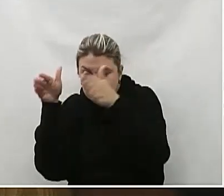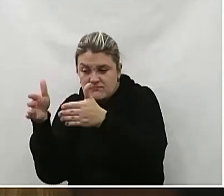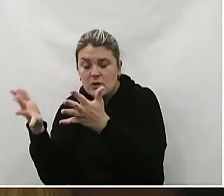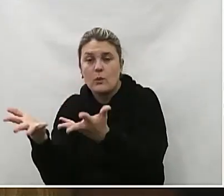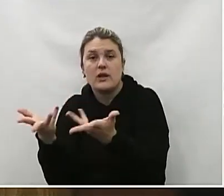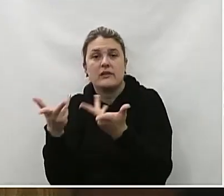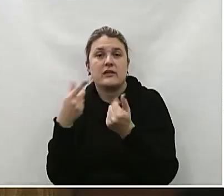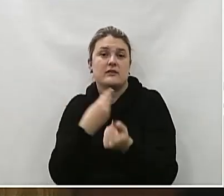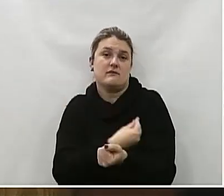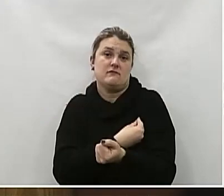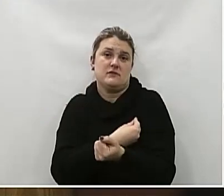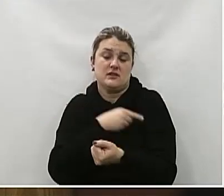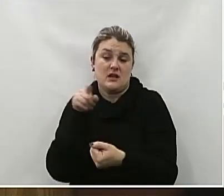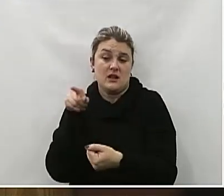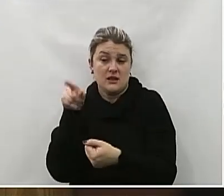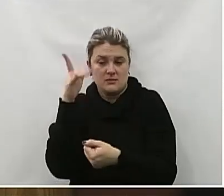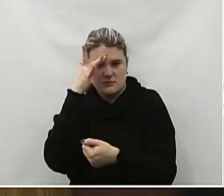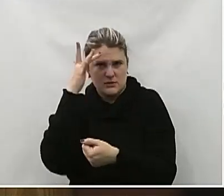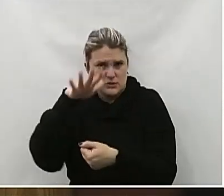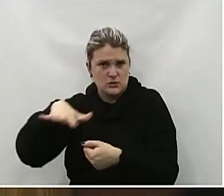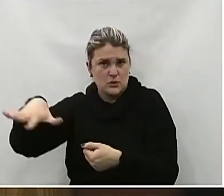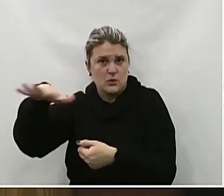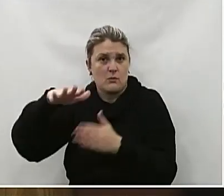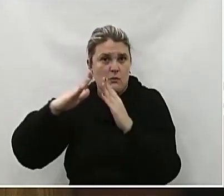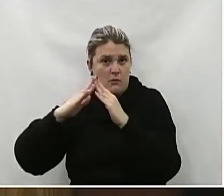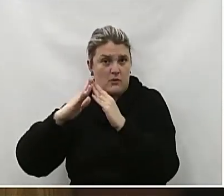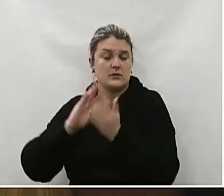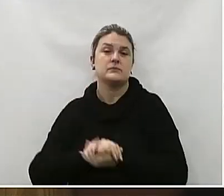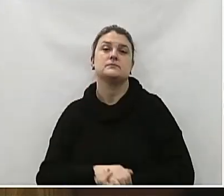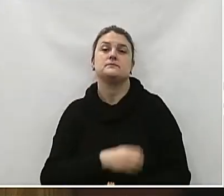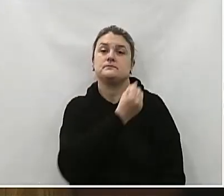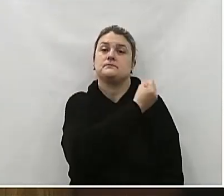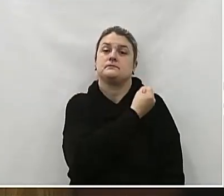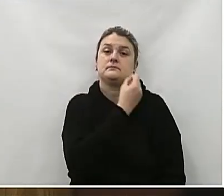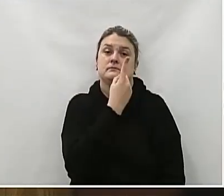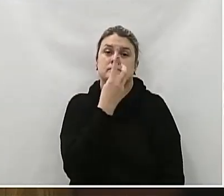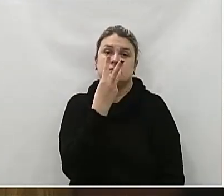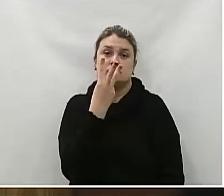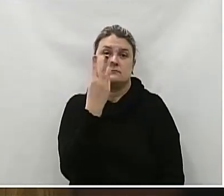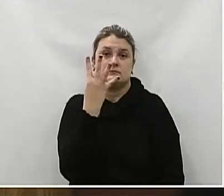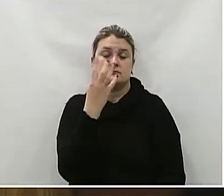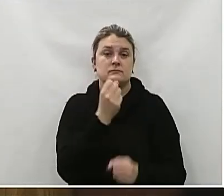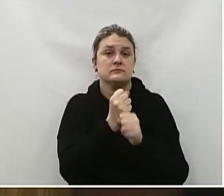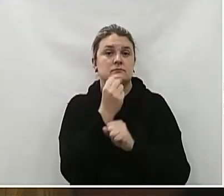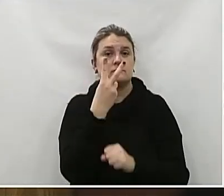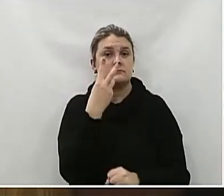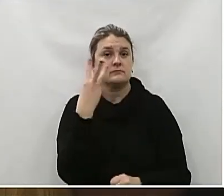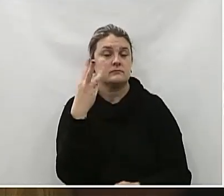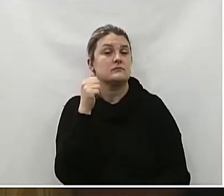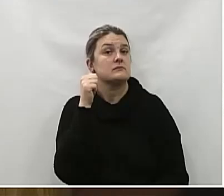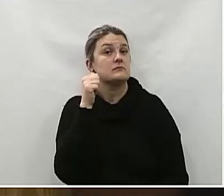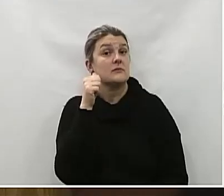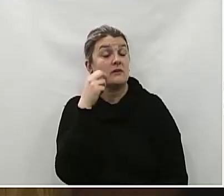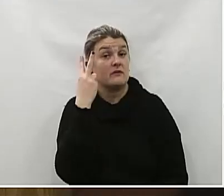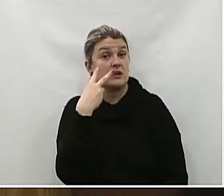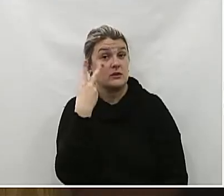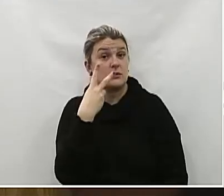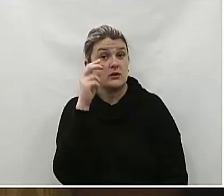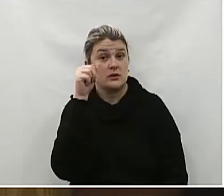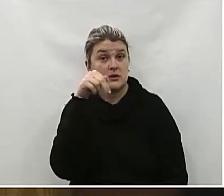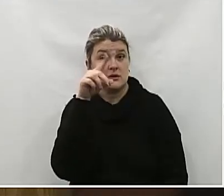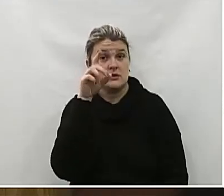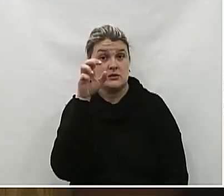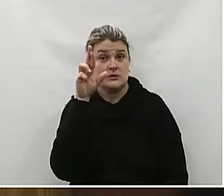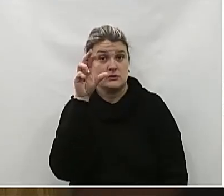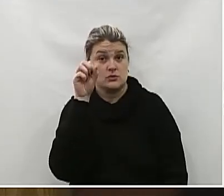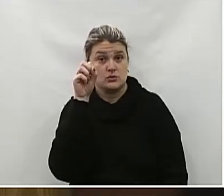de vida dessa comunidade Número 134 de 2023 Do vereador Anderson Cripa Luiz Cardoso